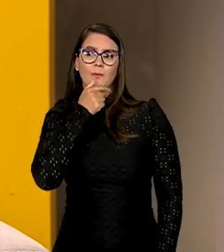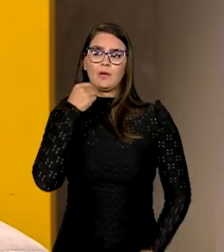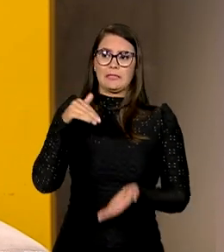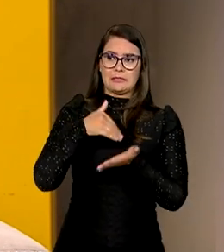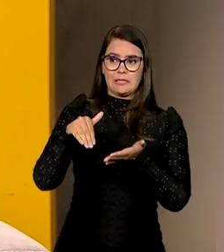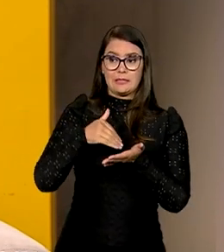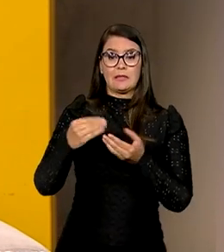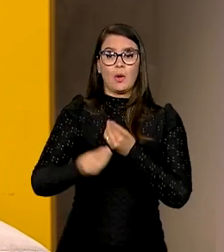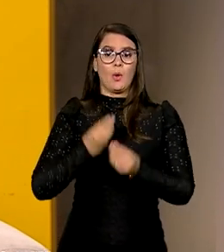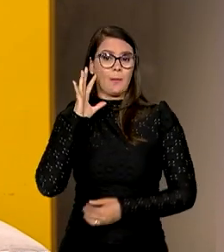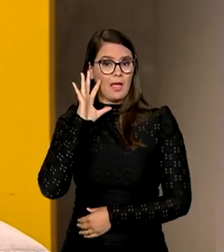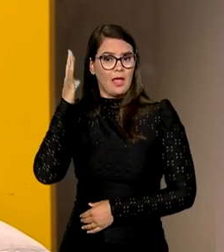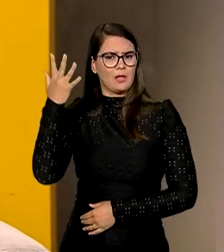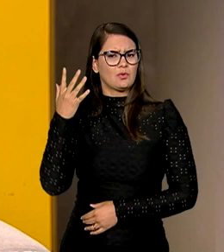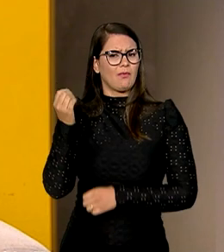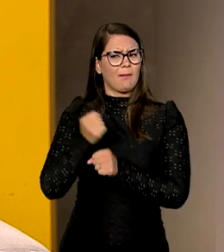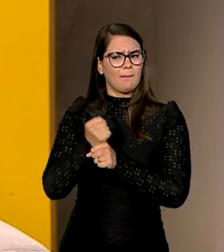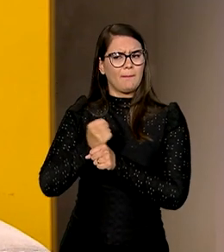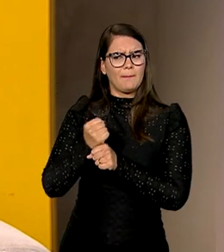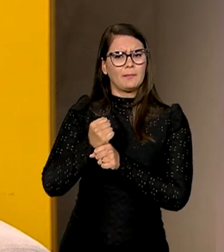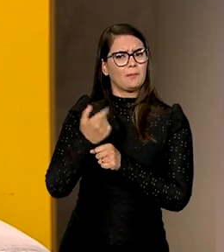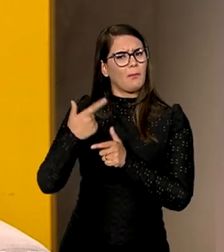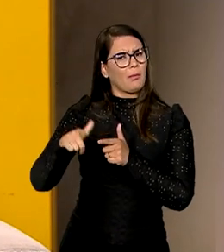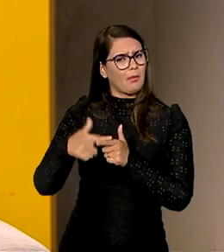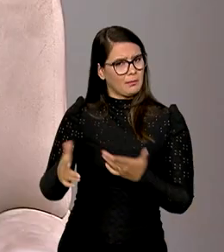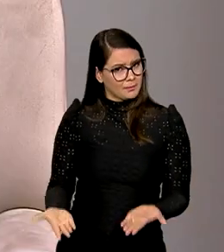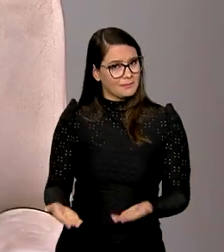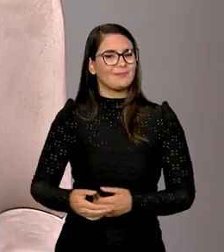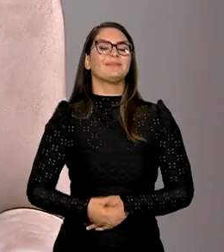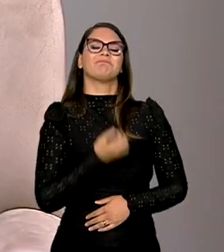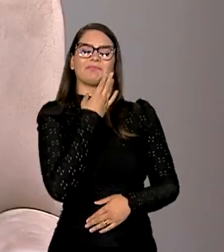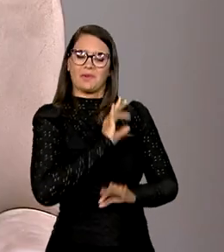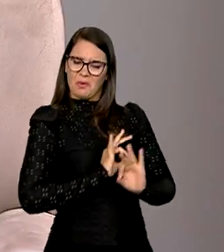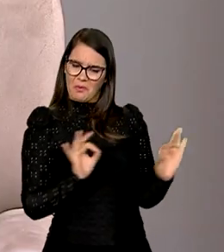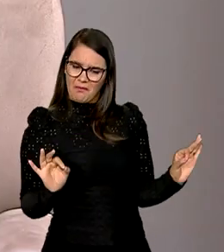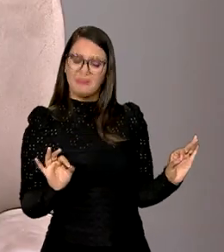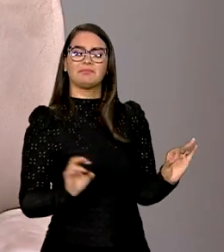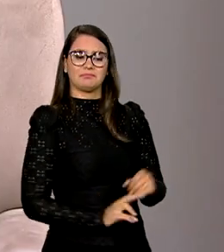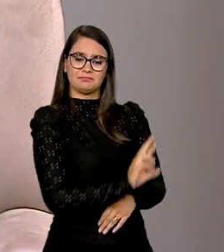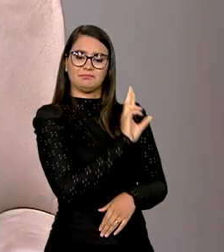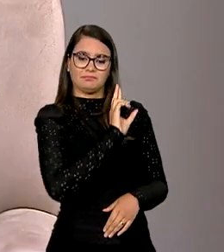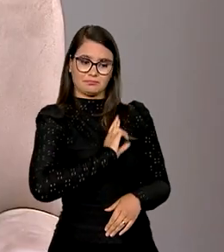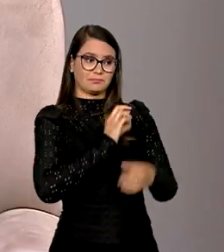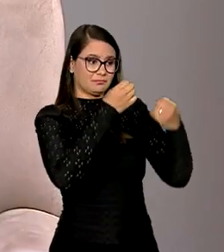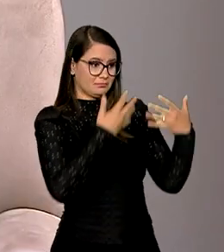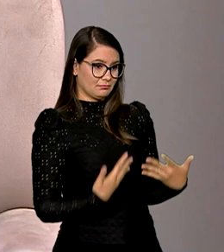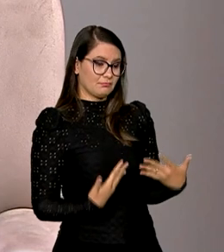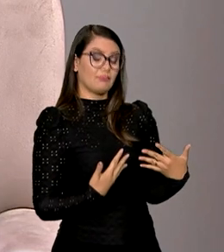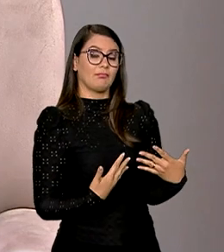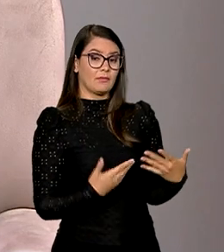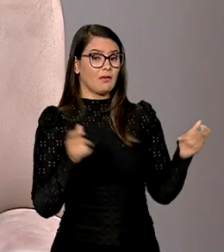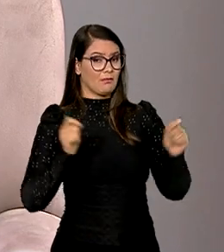de soluções de problemas de 10, 15, 17 anos. Que bom. Diante desse resultado excelente que o senhor deu como exemplo,